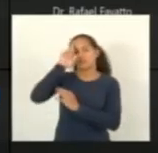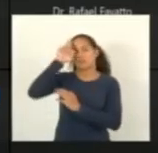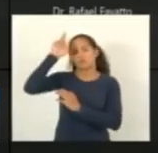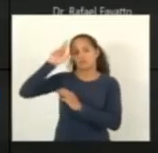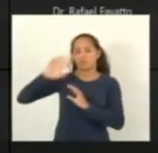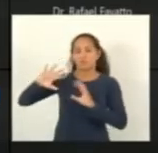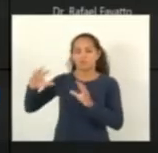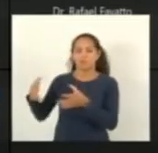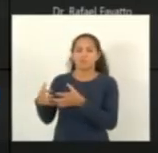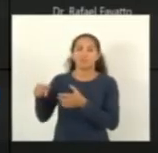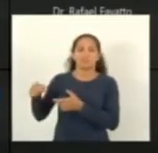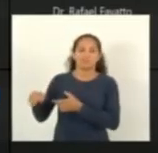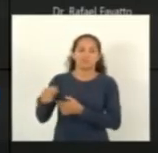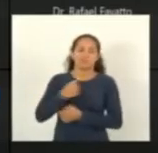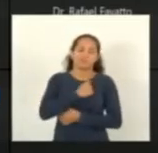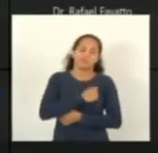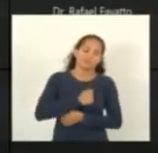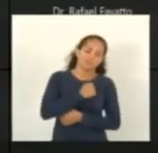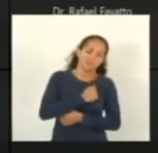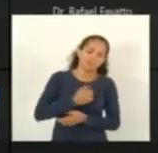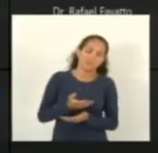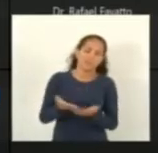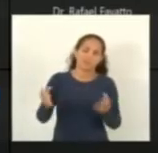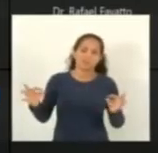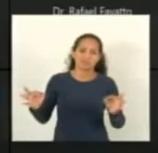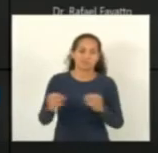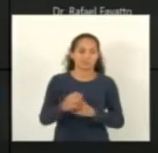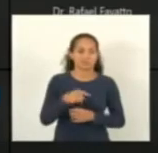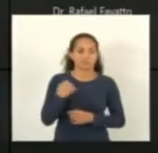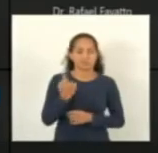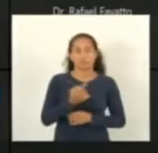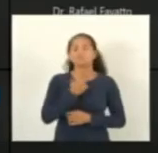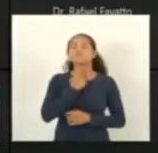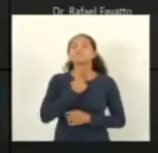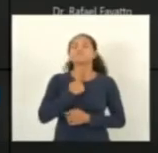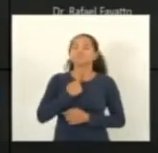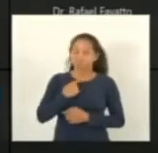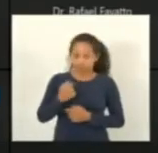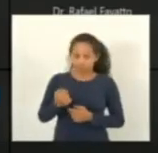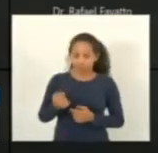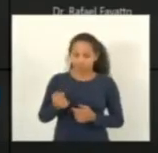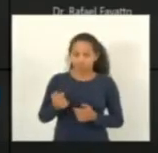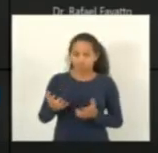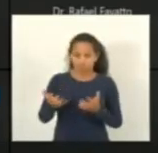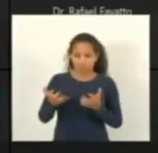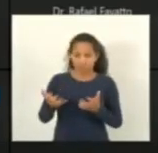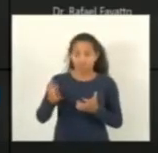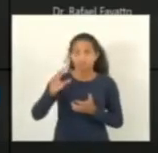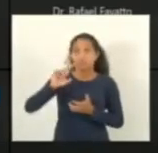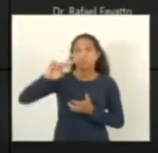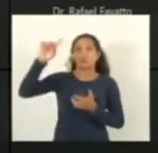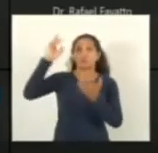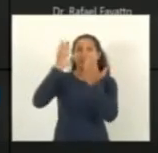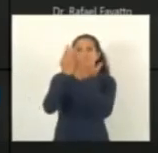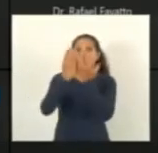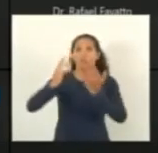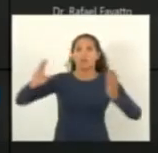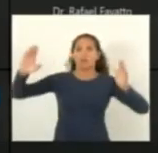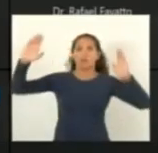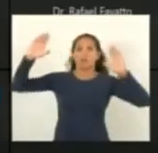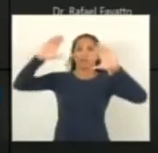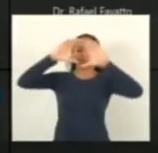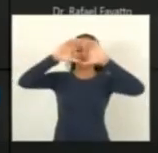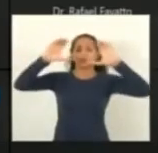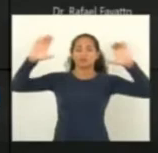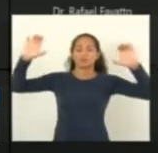saudade imensa ao João Zim Misse o nosso desejo sincero que Deus abra as portas do céu para